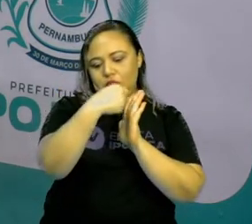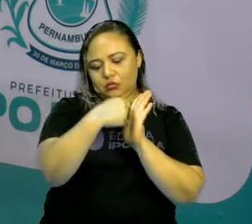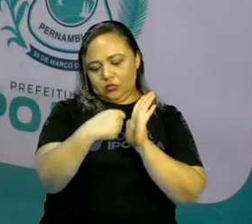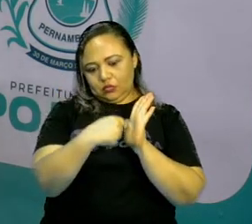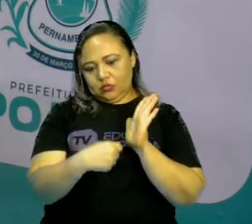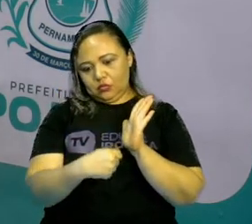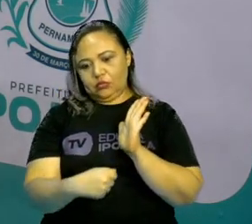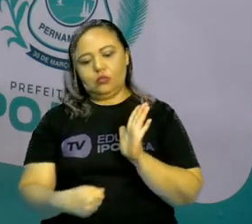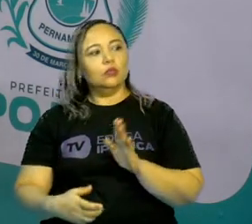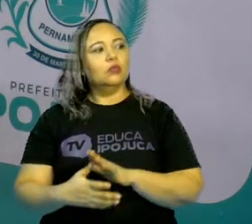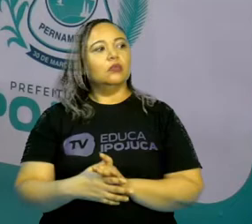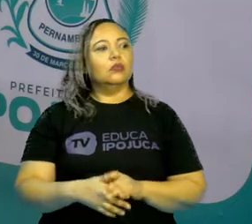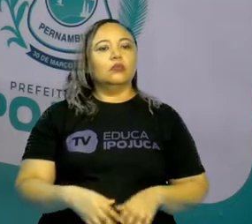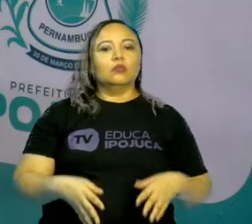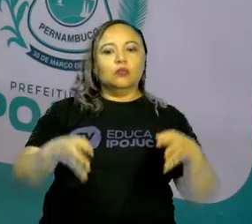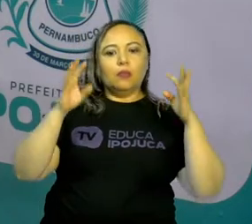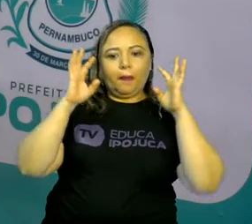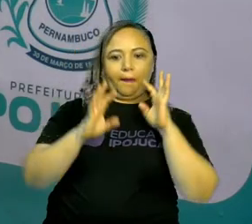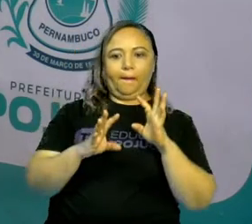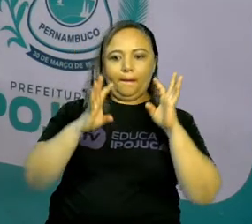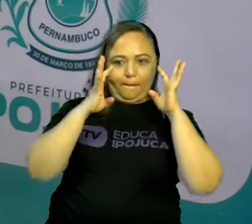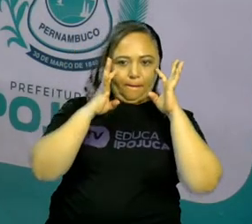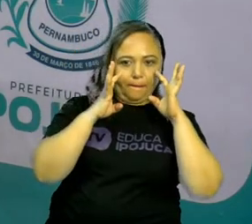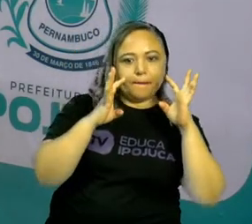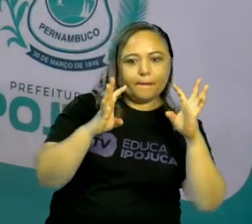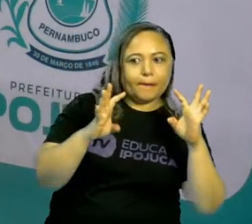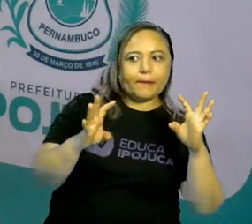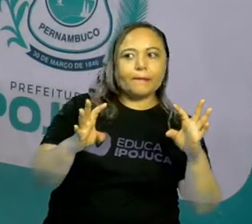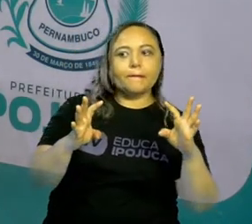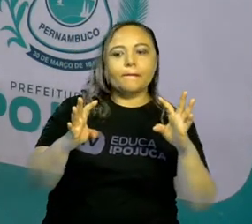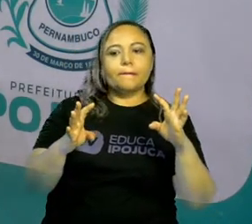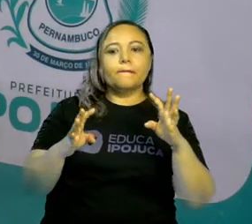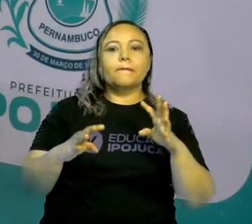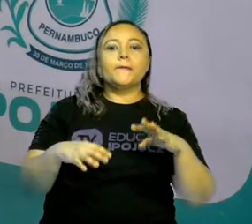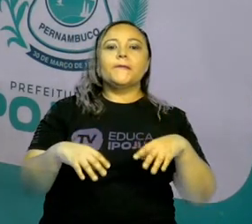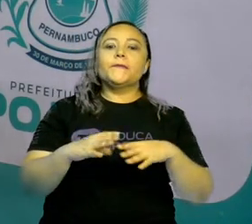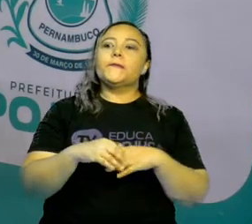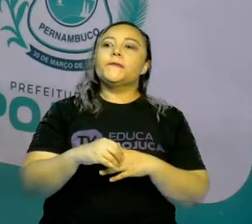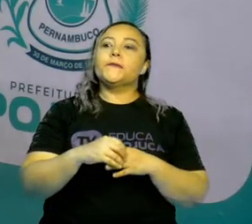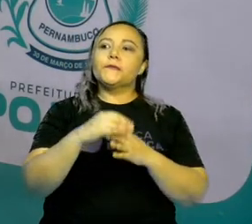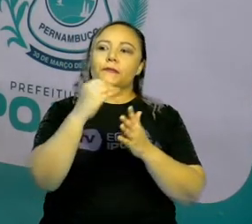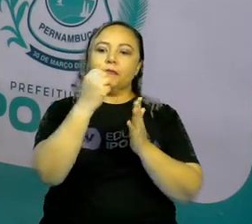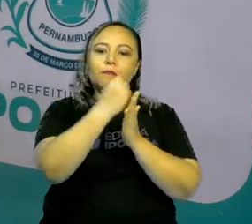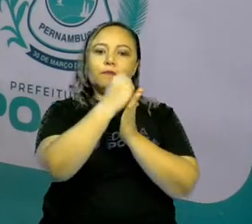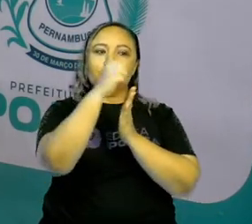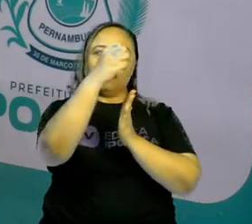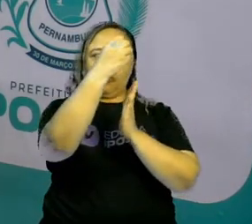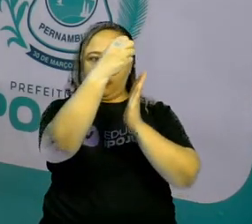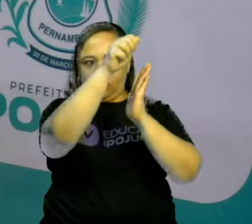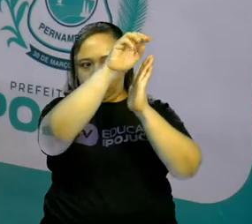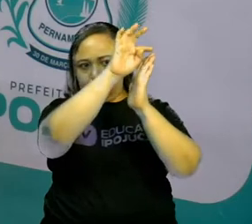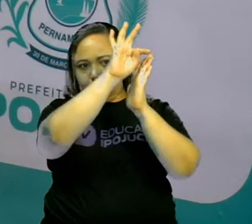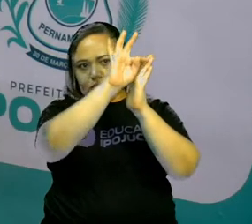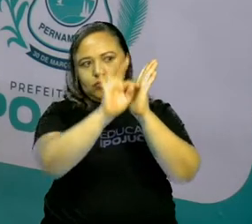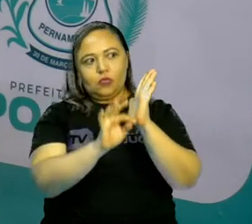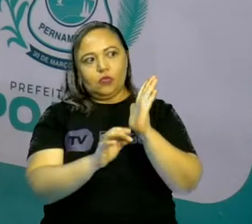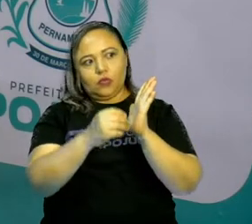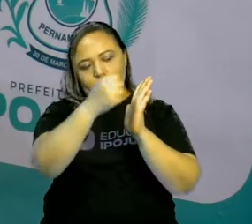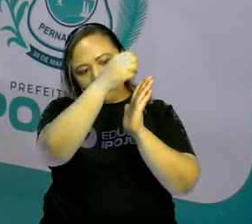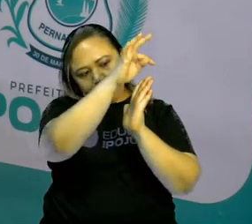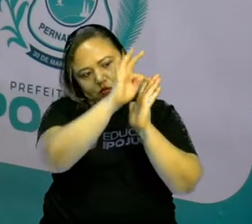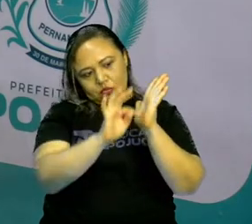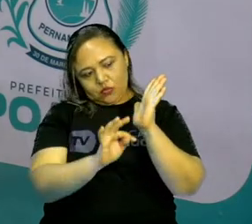observar aqui a legenda, né? E escrever o número correspondente à legenda,